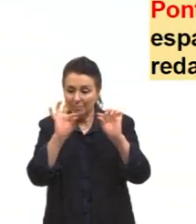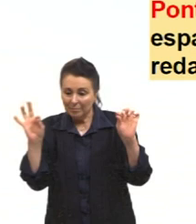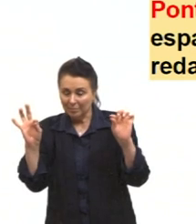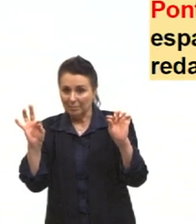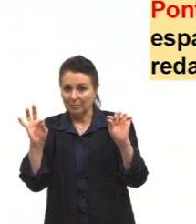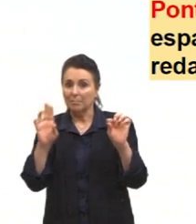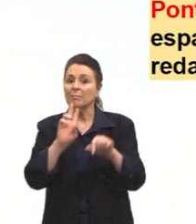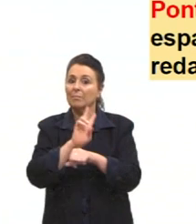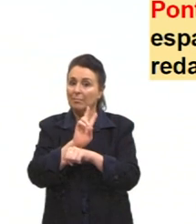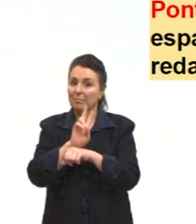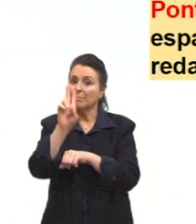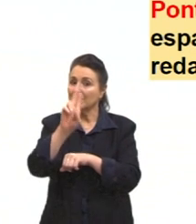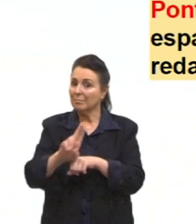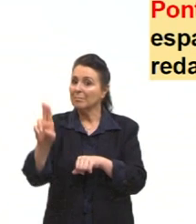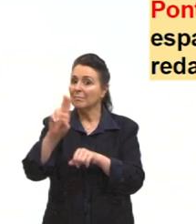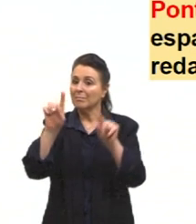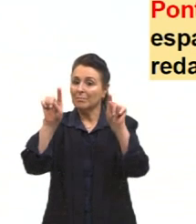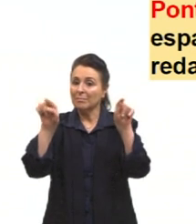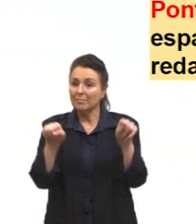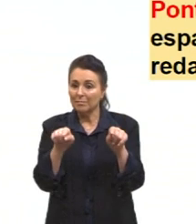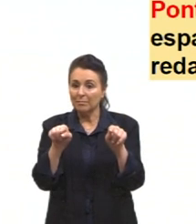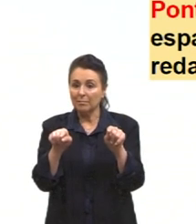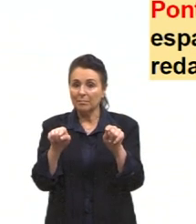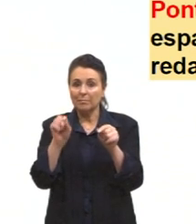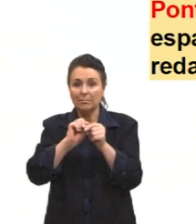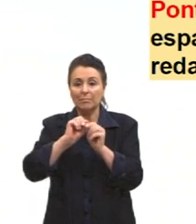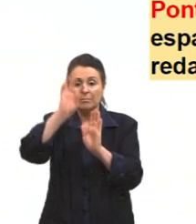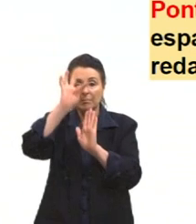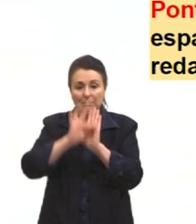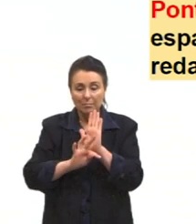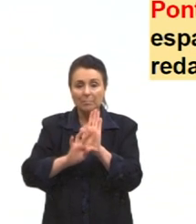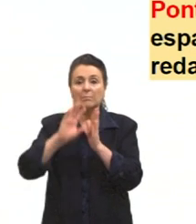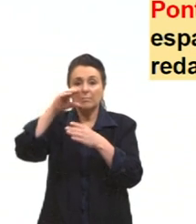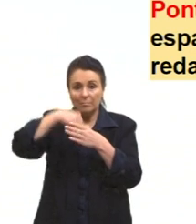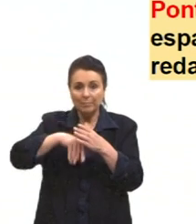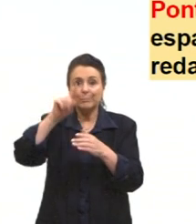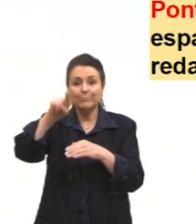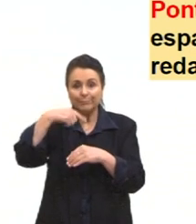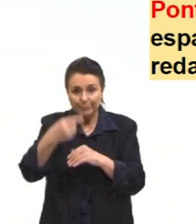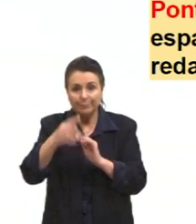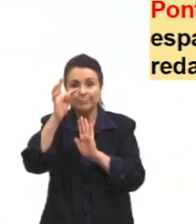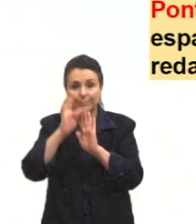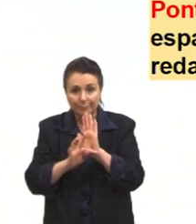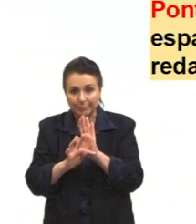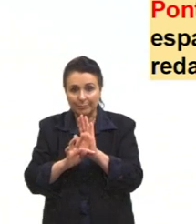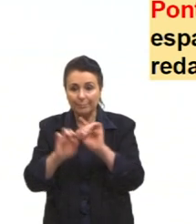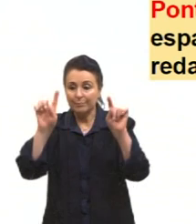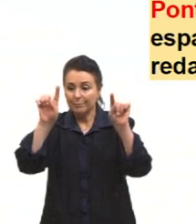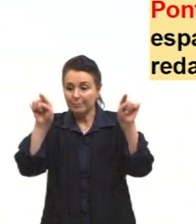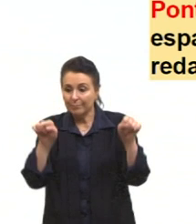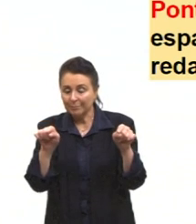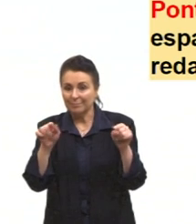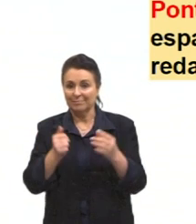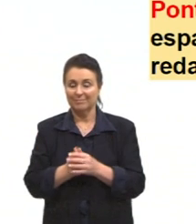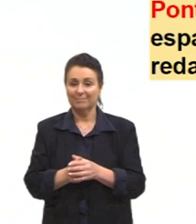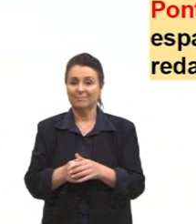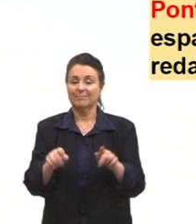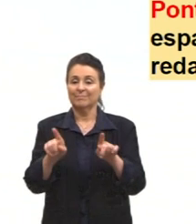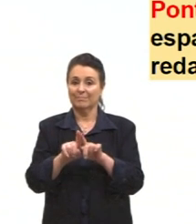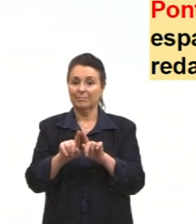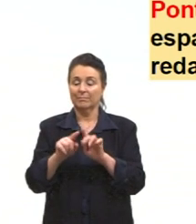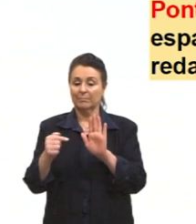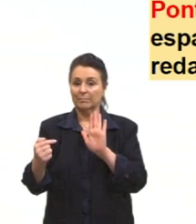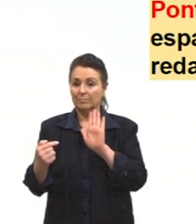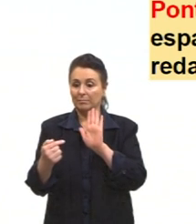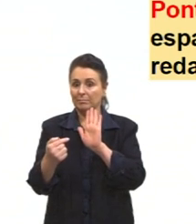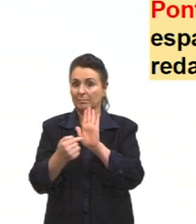parênteses também para que não fique um texto dentro de outro texto de um sinal de pontuação. E, por último, o ponto